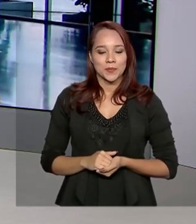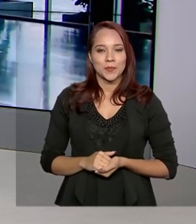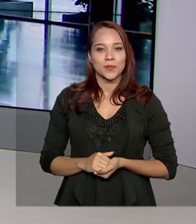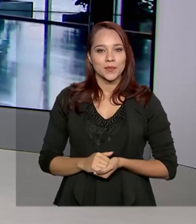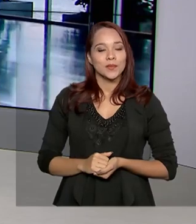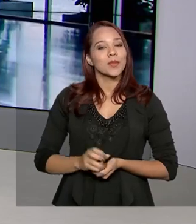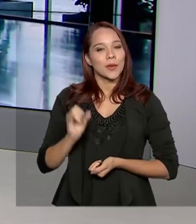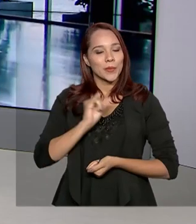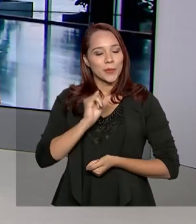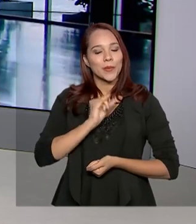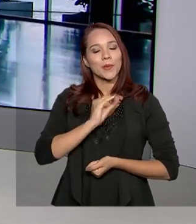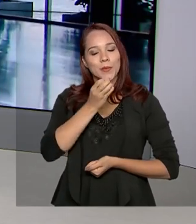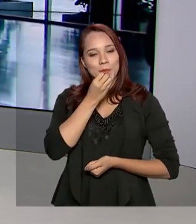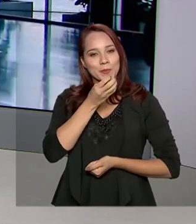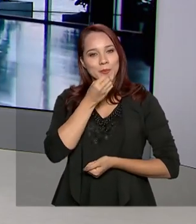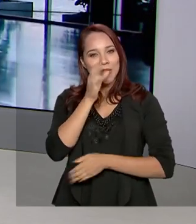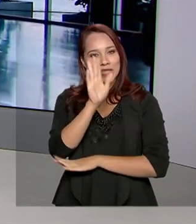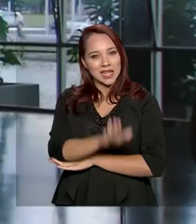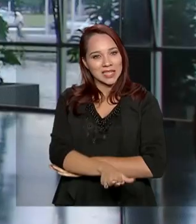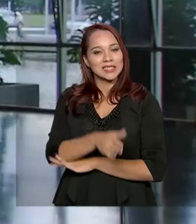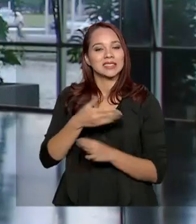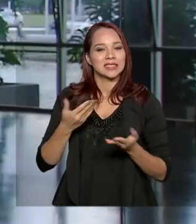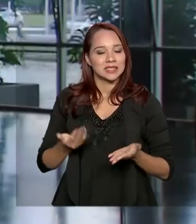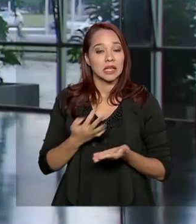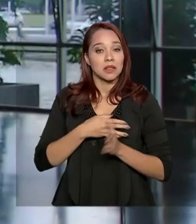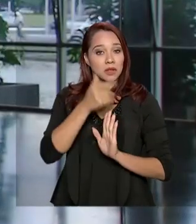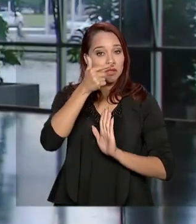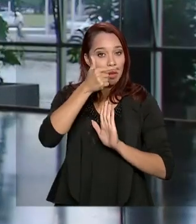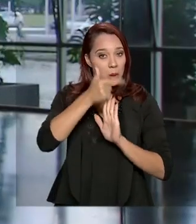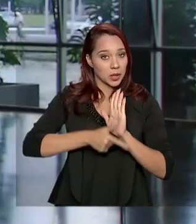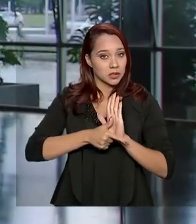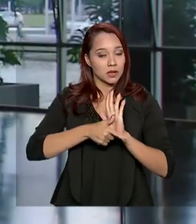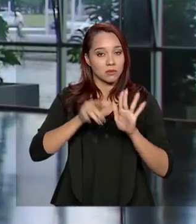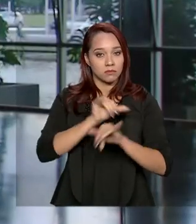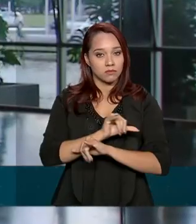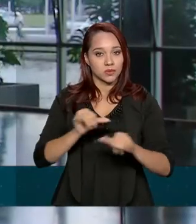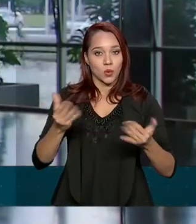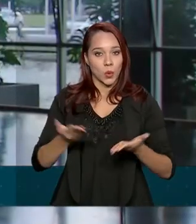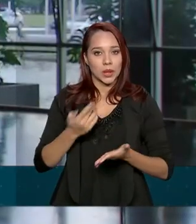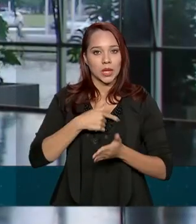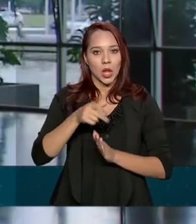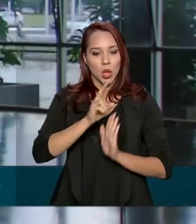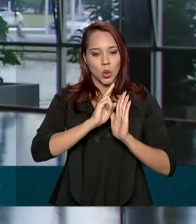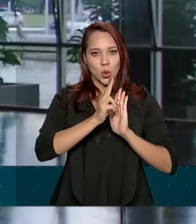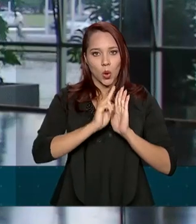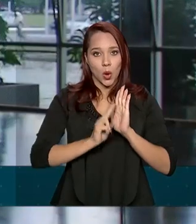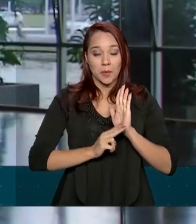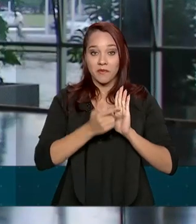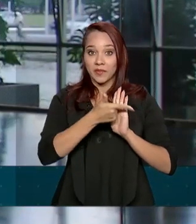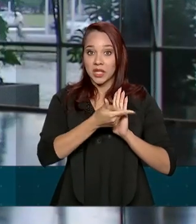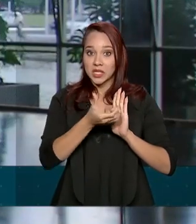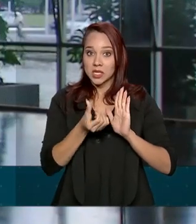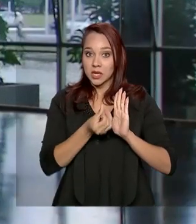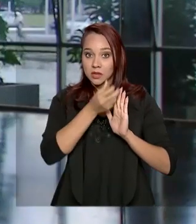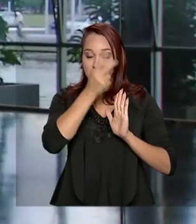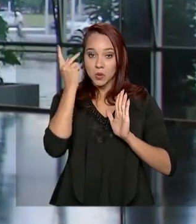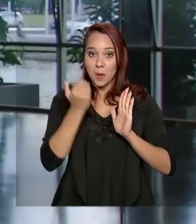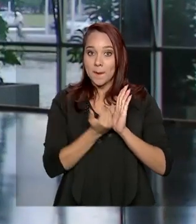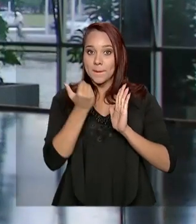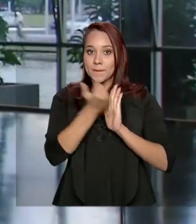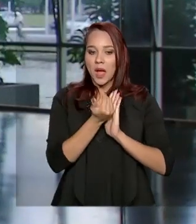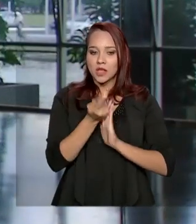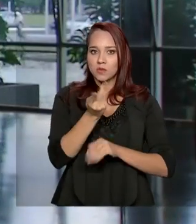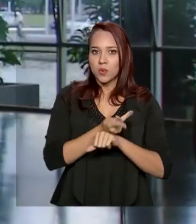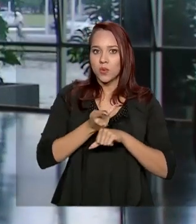Oi, Roberto. Boa tarde. Essa lista que foi divulgada hoje e que traz o nome dos 26 mais procurados pela